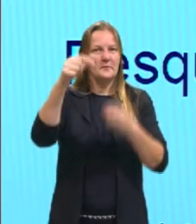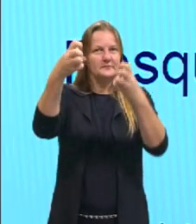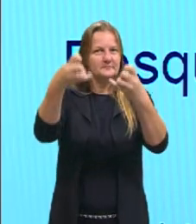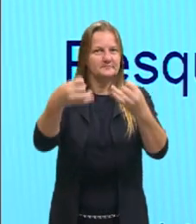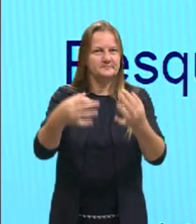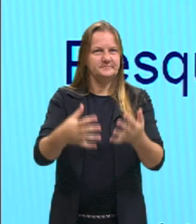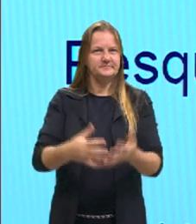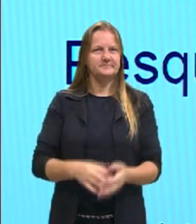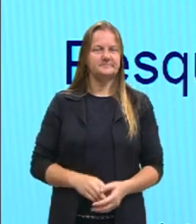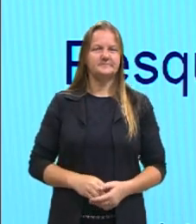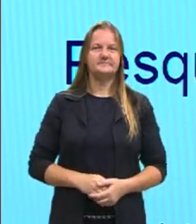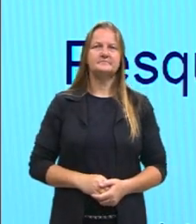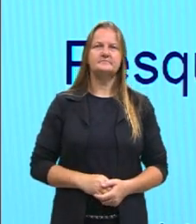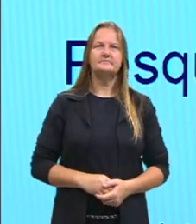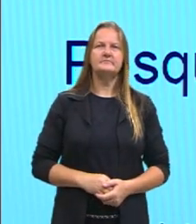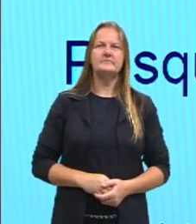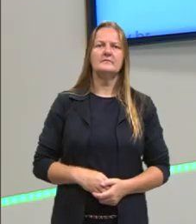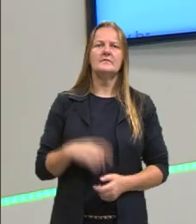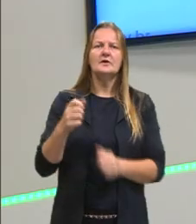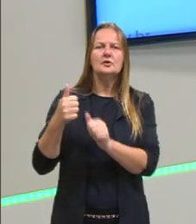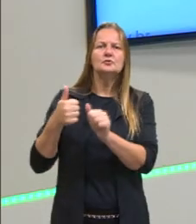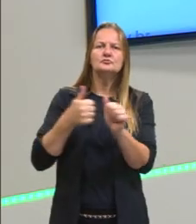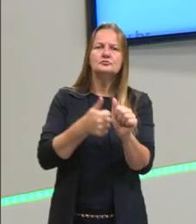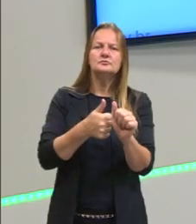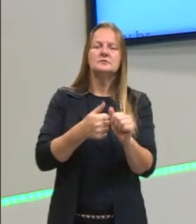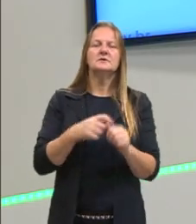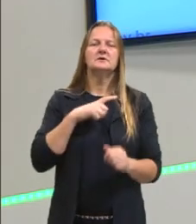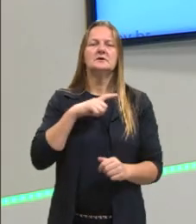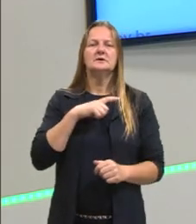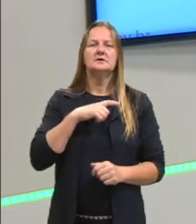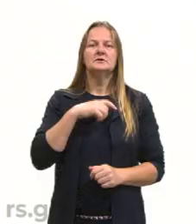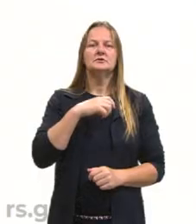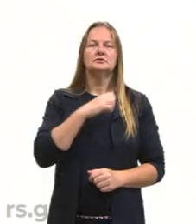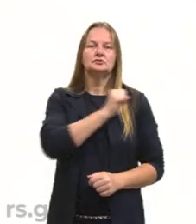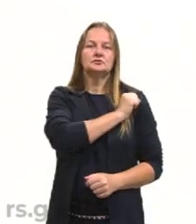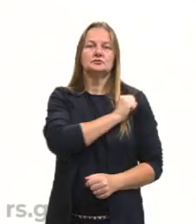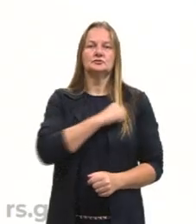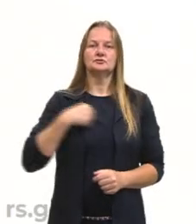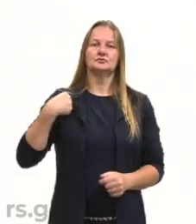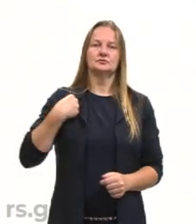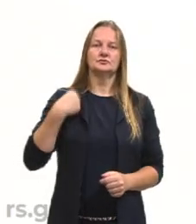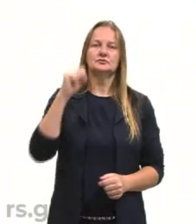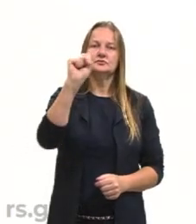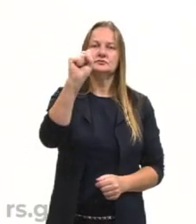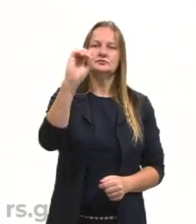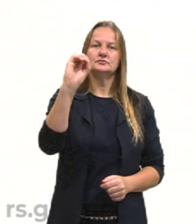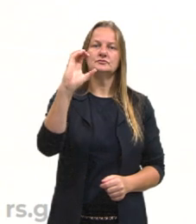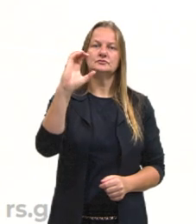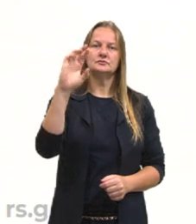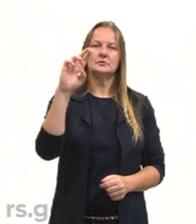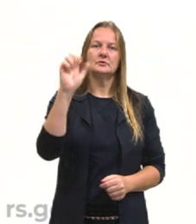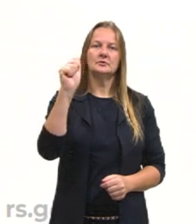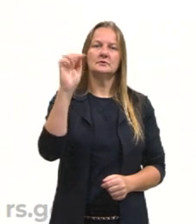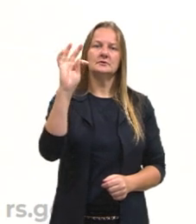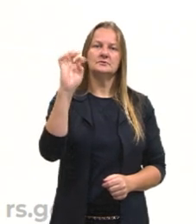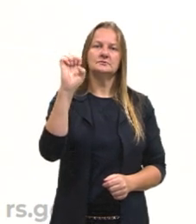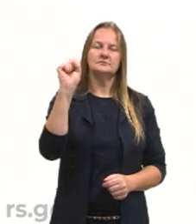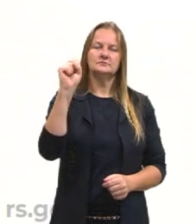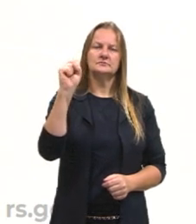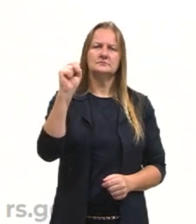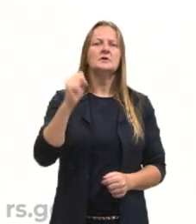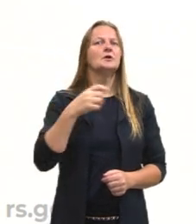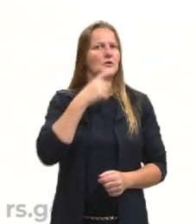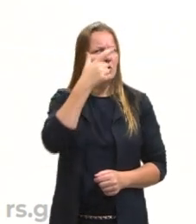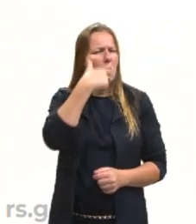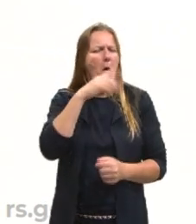a pouquinho. Ele é discípulo de Sócrates. Ele considera o Sócrates o mais sábio e justo dos homens.